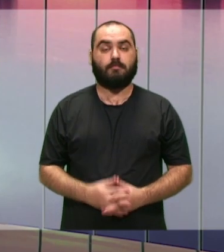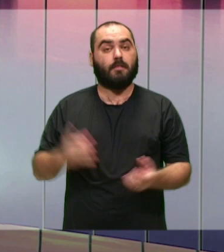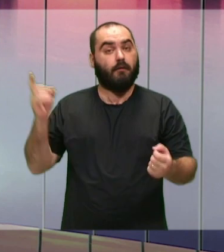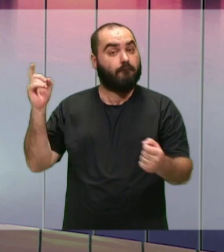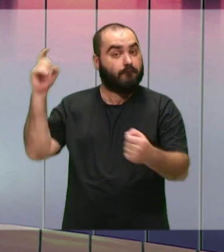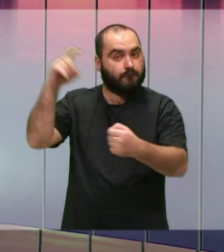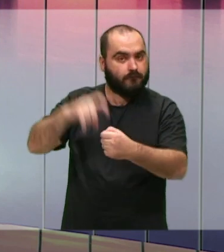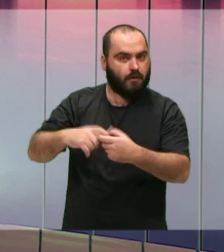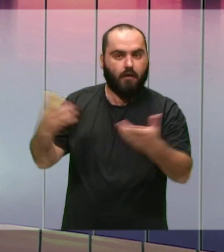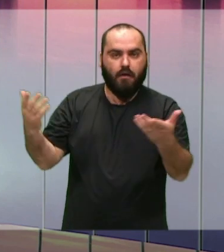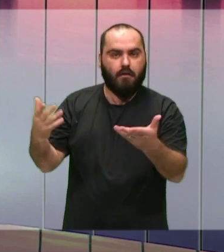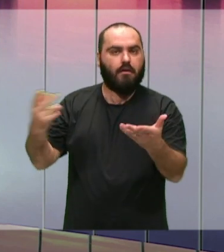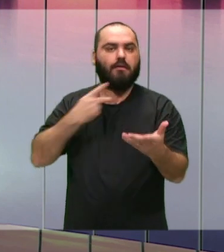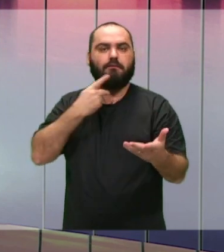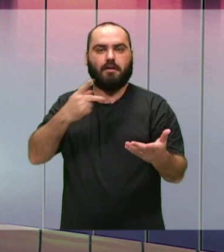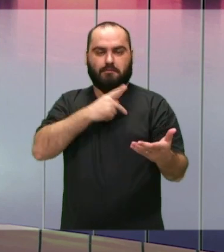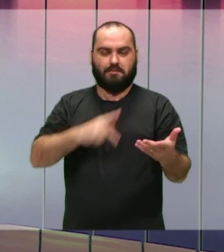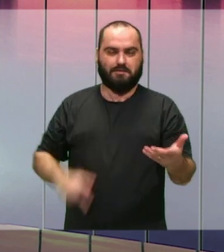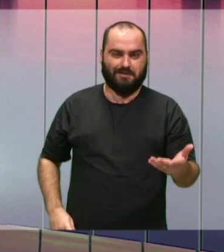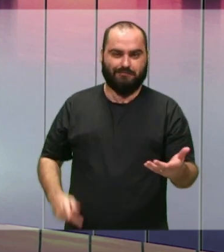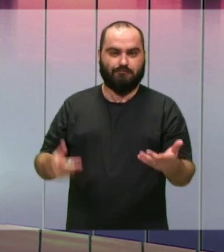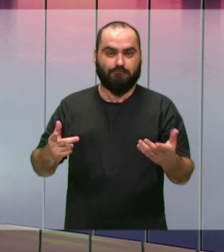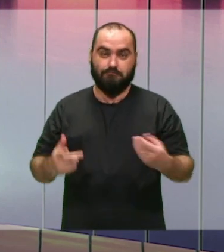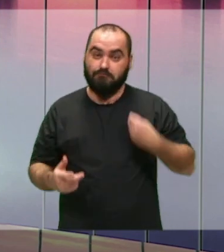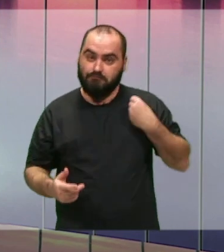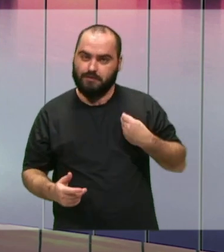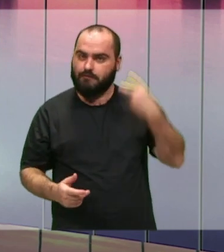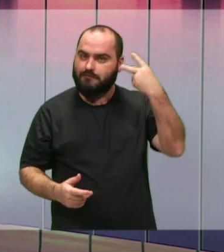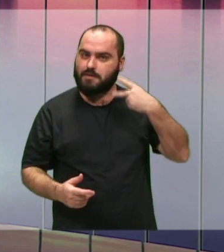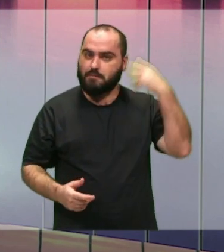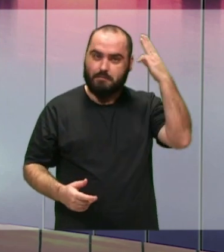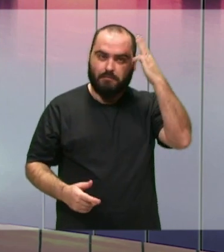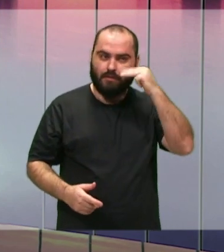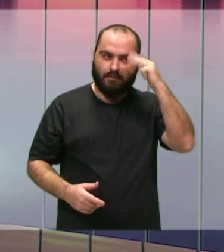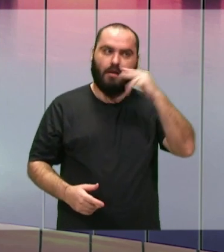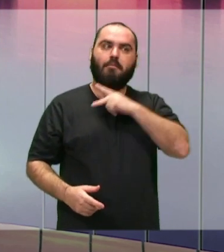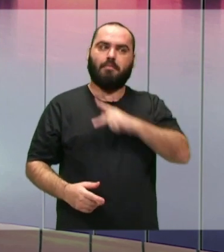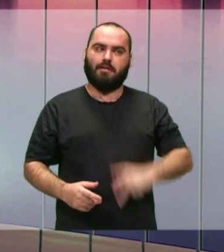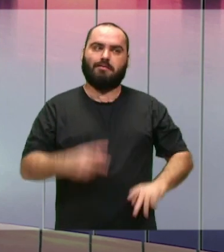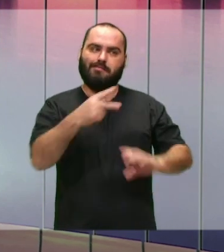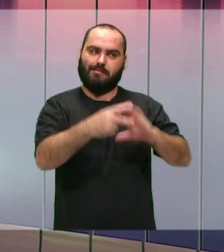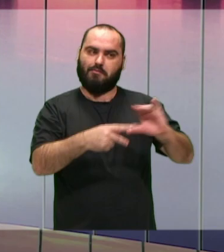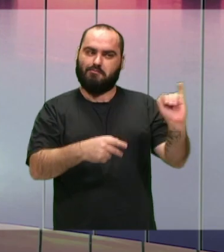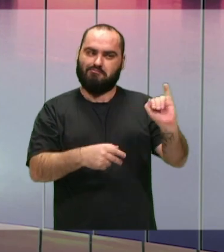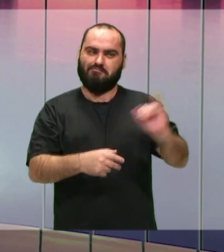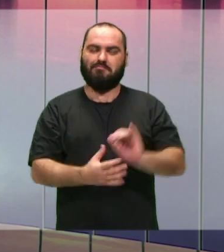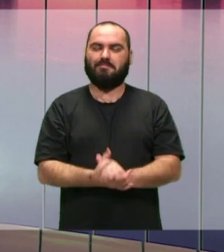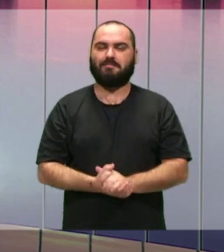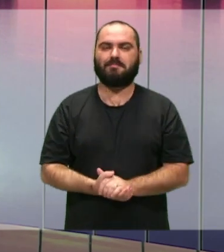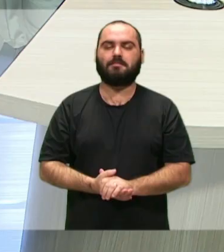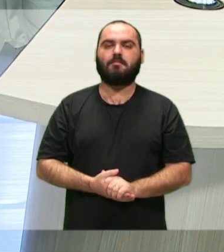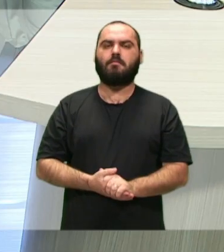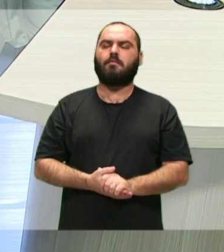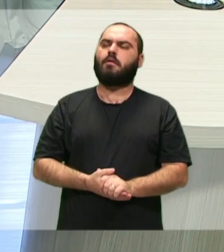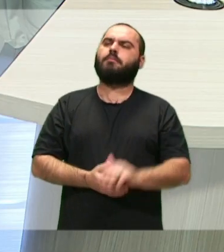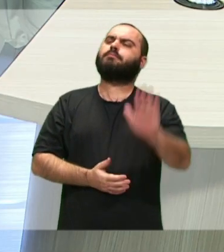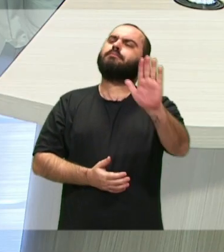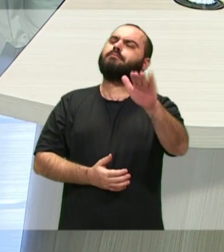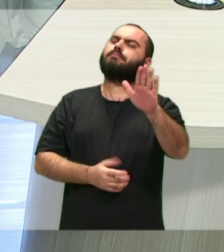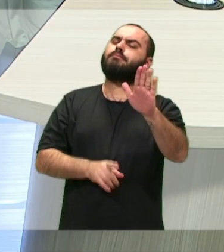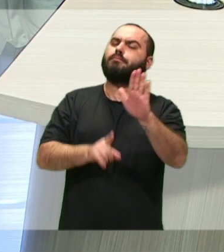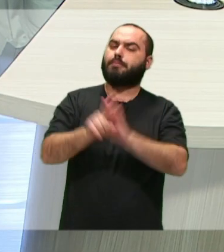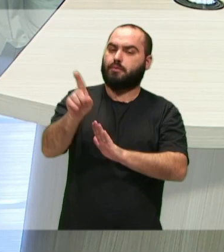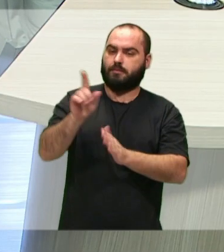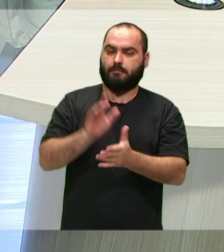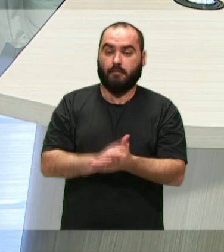Retornamos com o programa Fala, Presidente com o vereador Marcelo Werner, presidente da Câmara de Itajaí. Presidente, a Câmara recebeu em